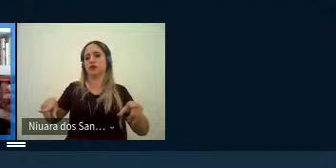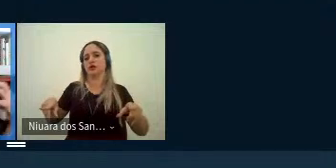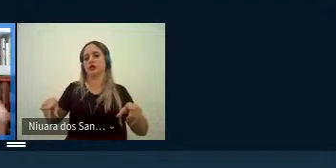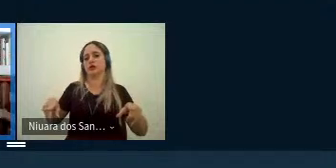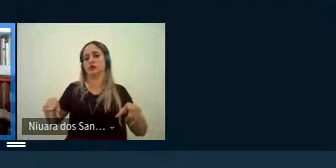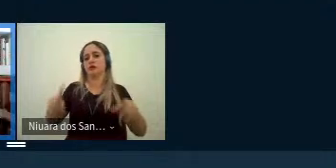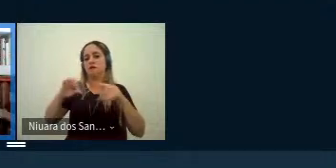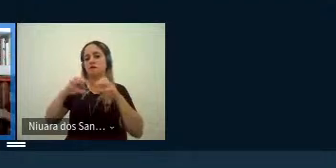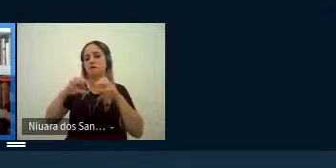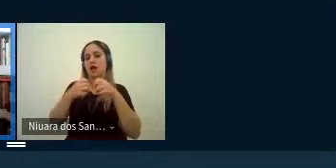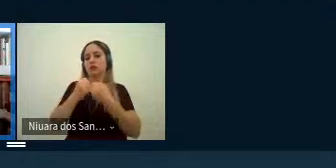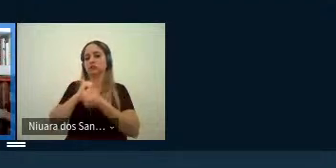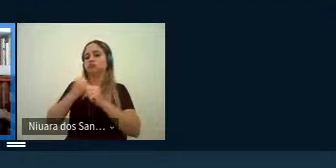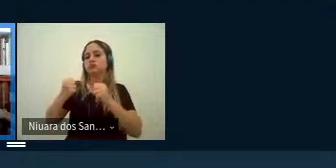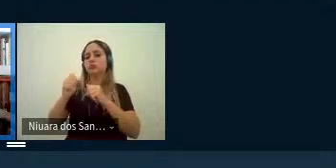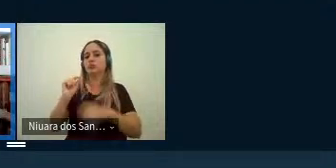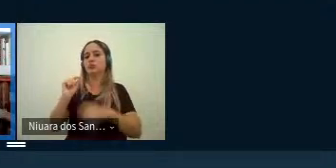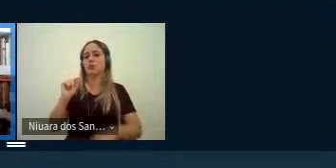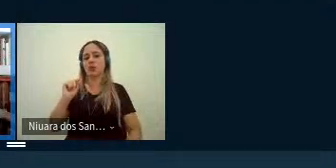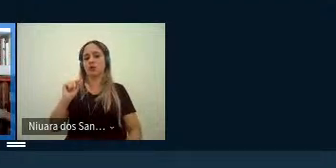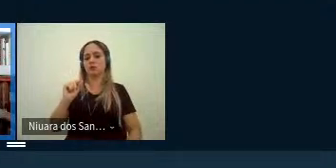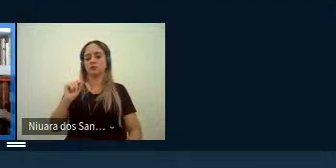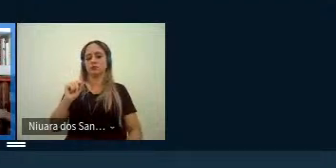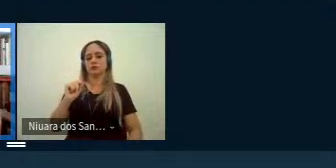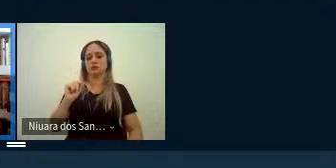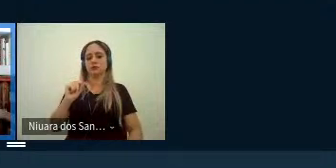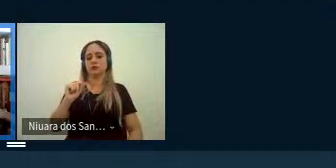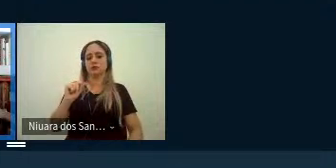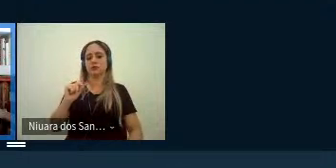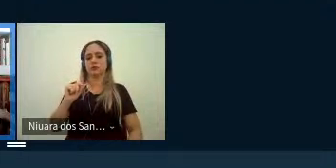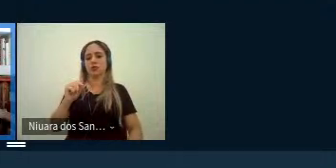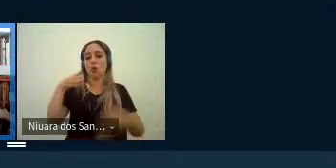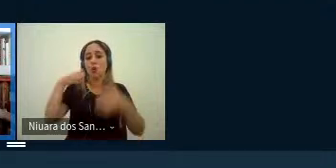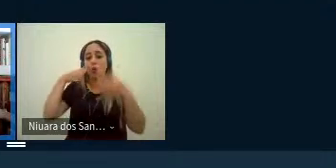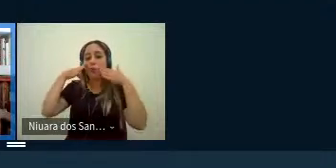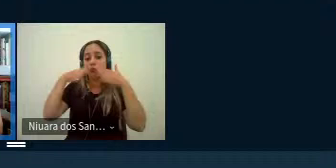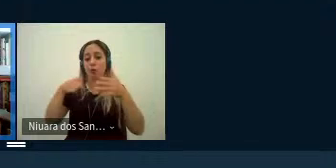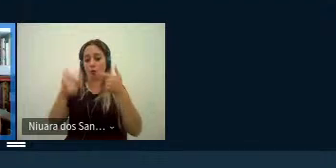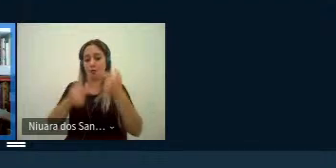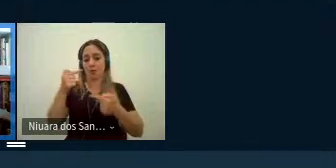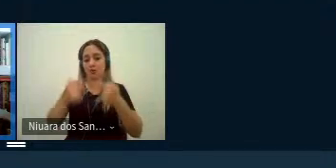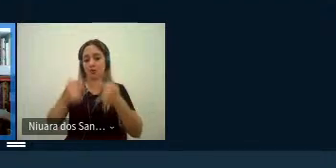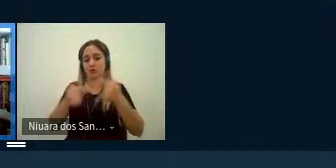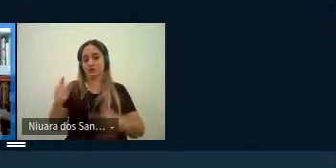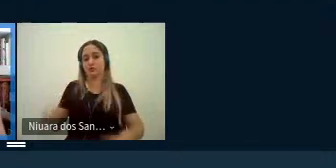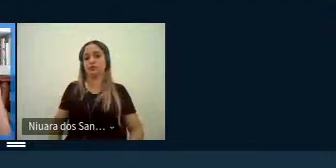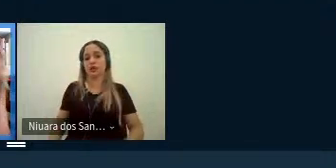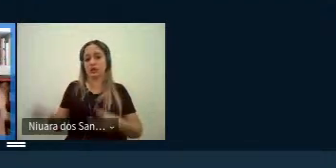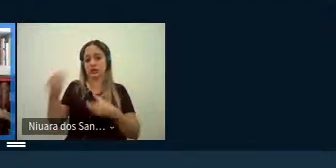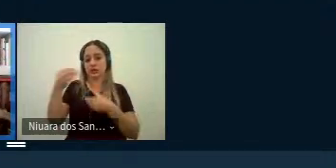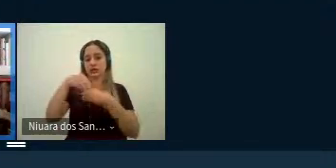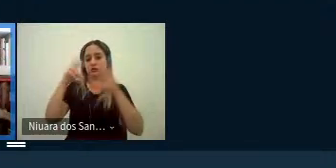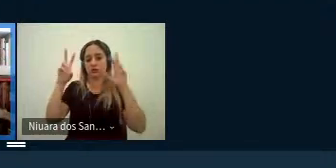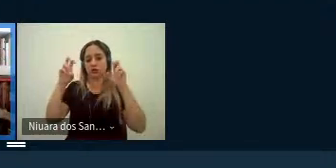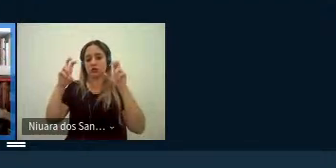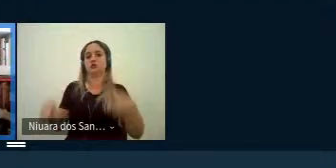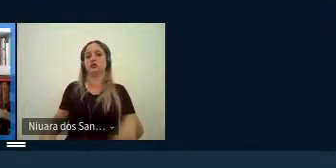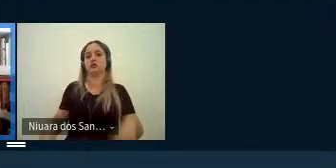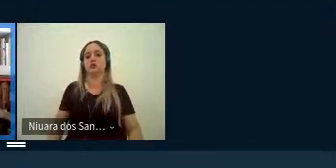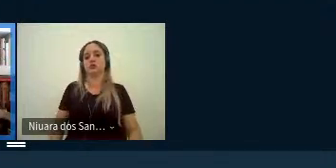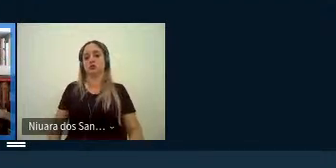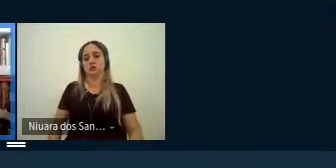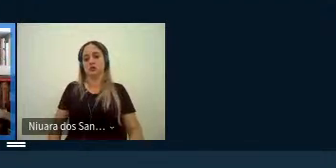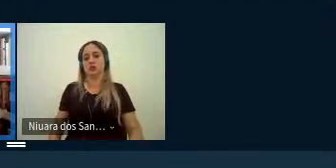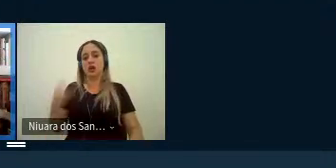-se a largar né a o enfoque político né dentro dessa questão né no arco a busca